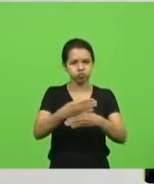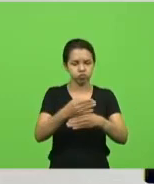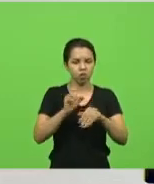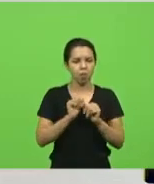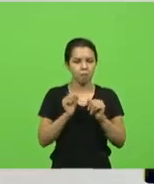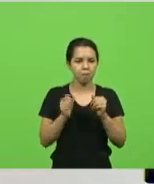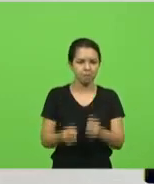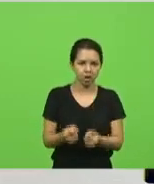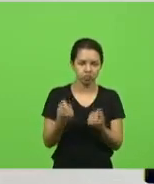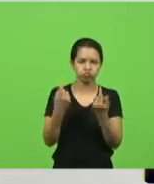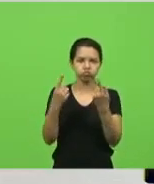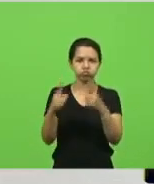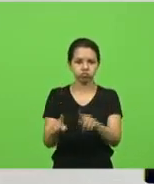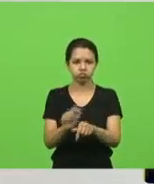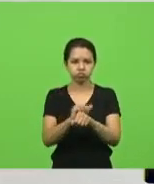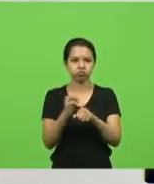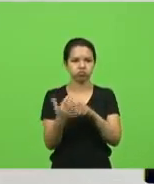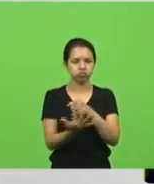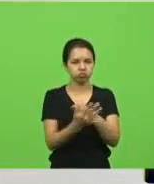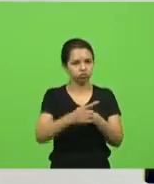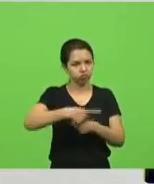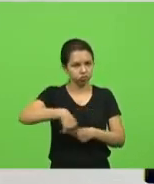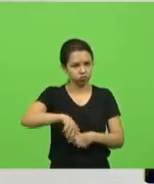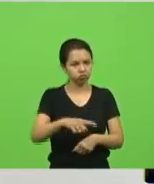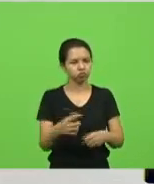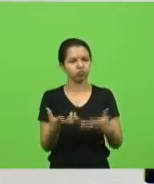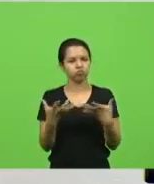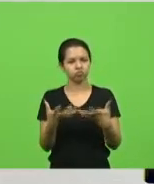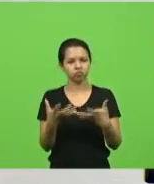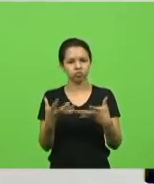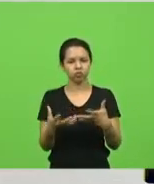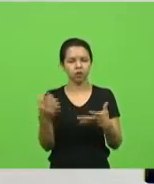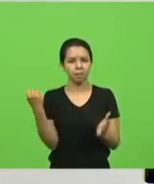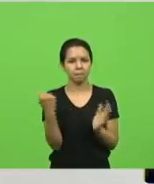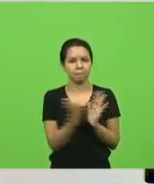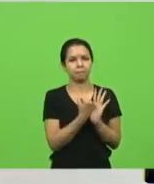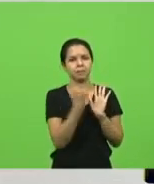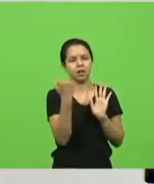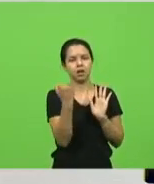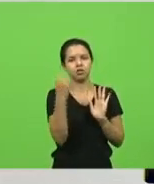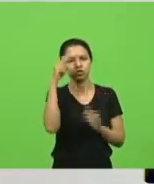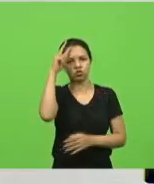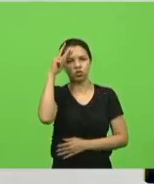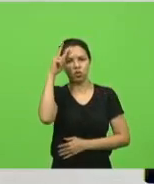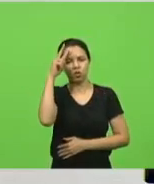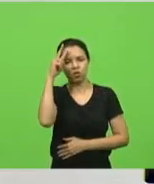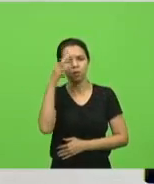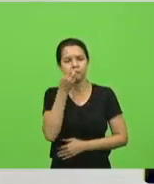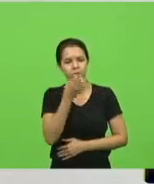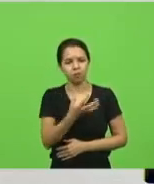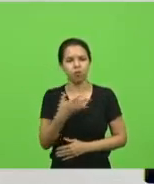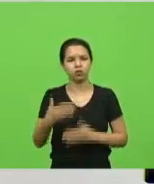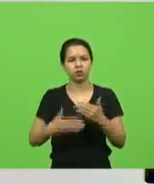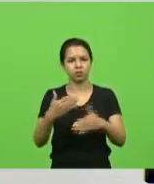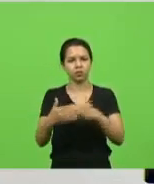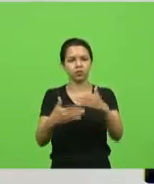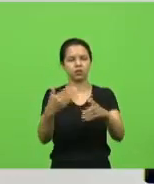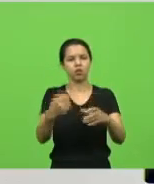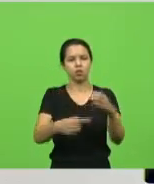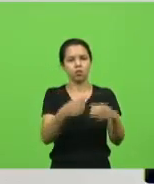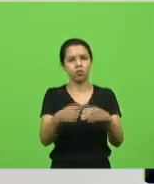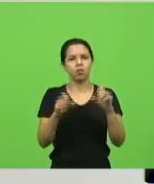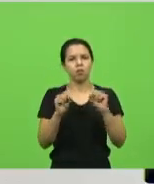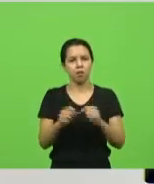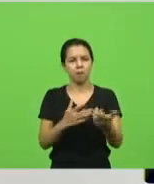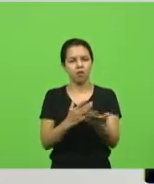Covid. E a gente quer deixar nossa marca nessa história. Eu acho que é algo nobre que essa casa está tramitando nas comissões e ela pode aprovar, pode ser lei.